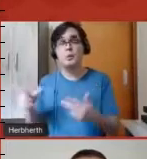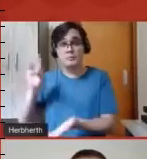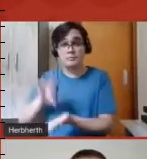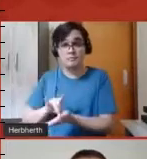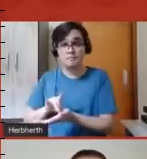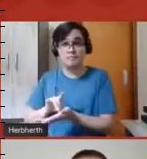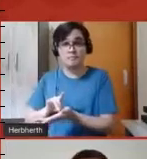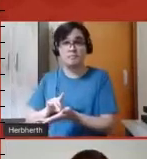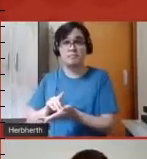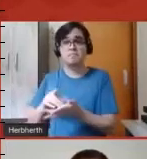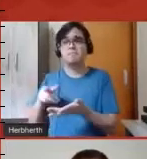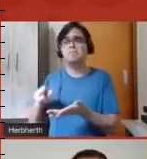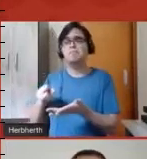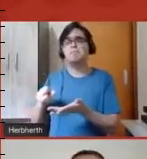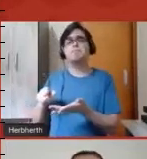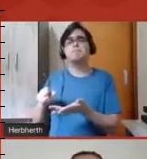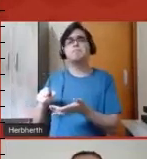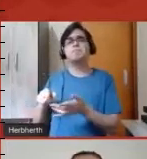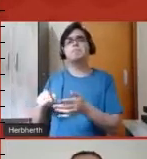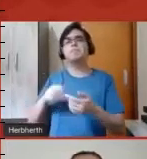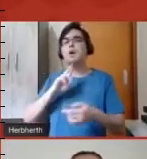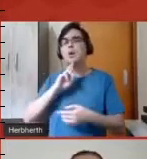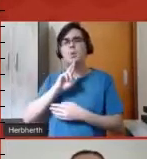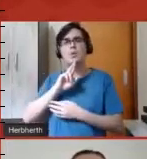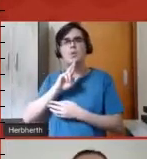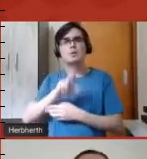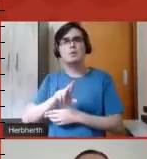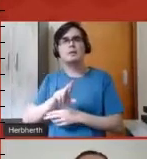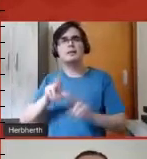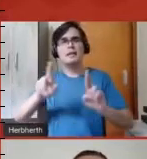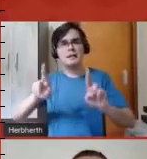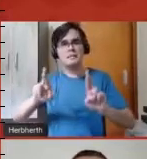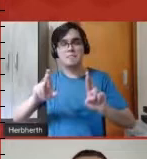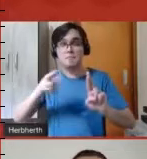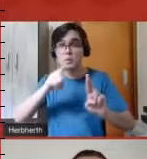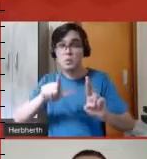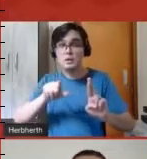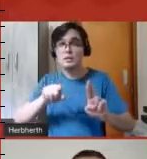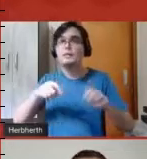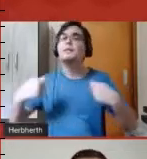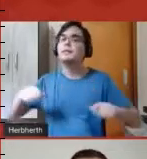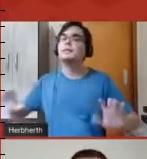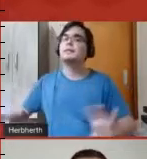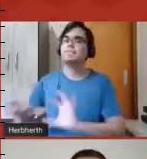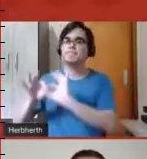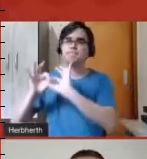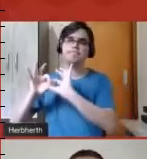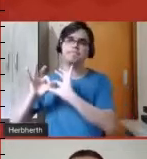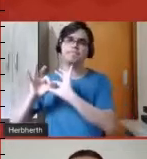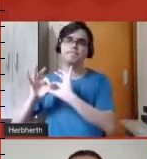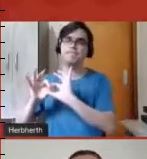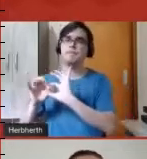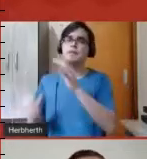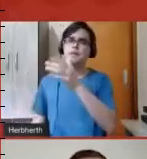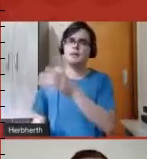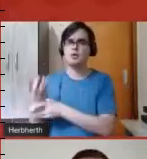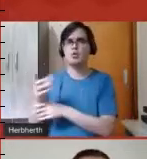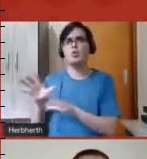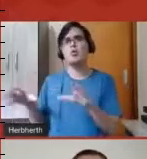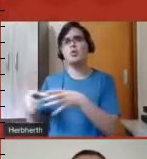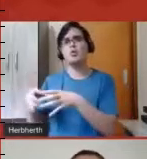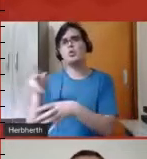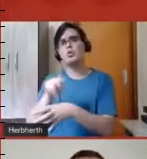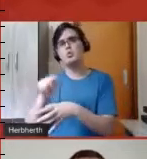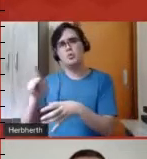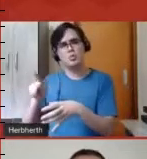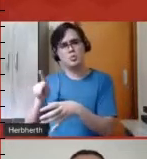esses esforços. E foi a primeira iniciativa que tivemos. Formamos esse grupo de professores, cada um com